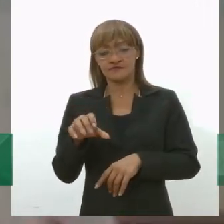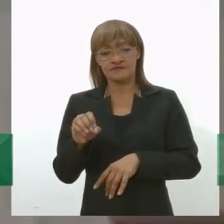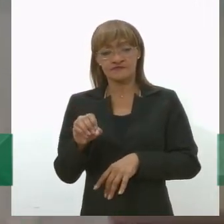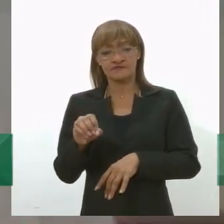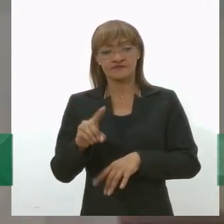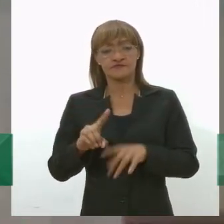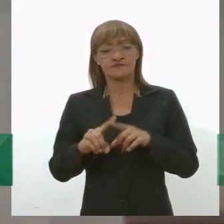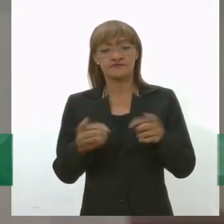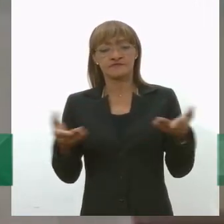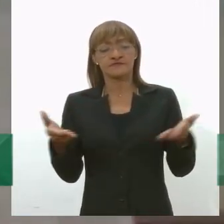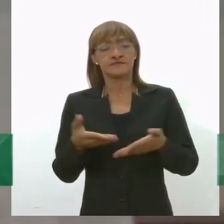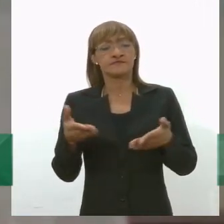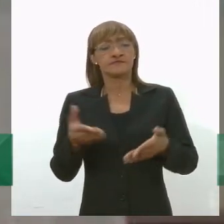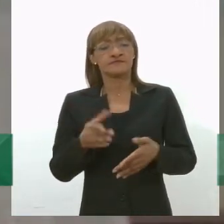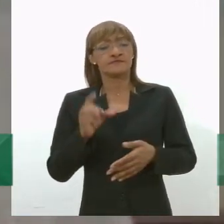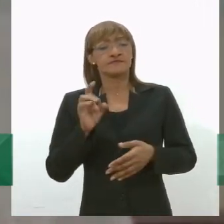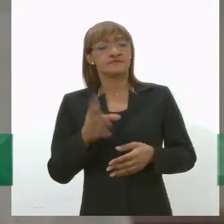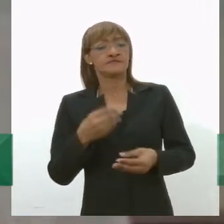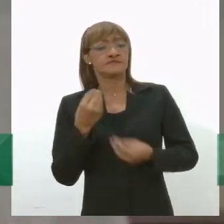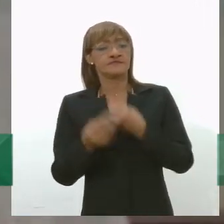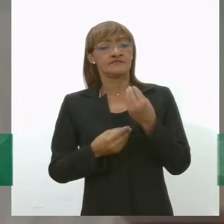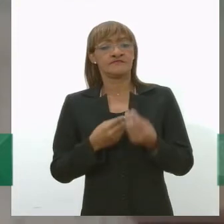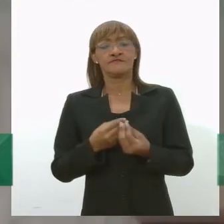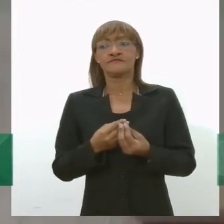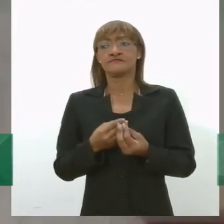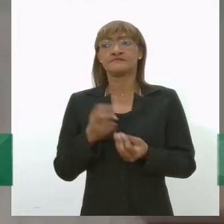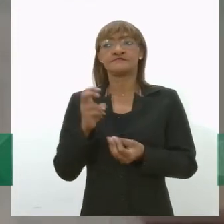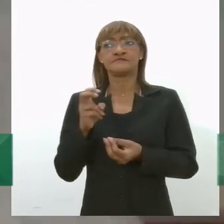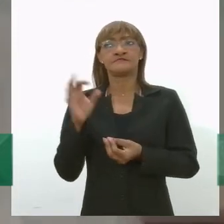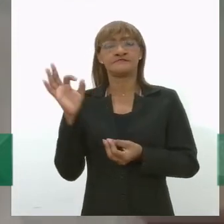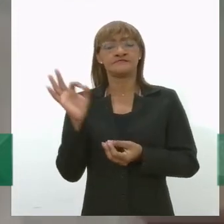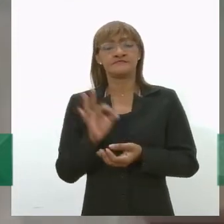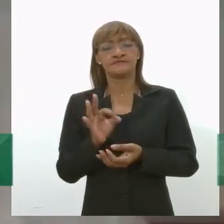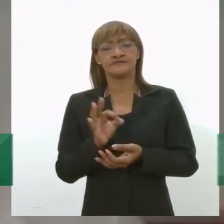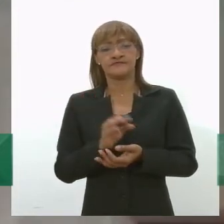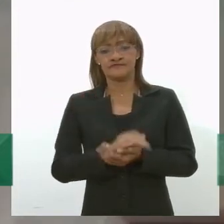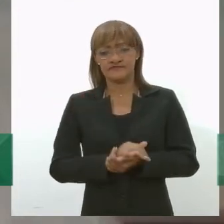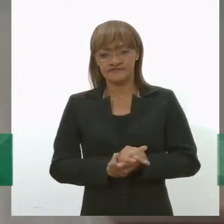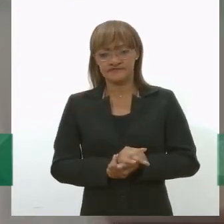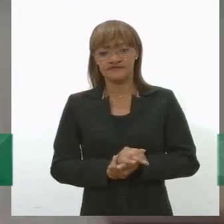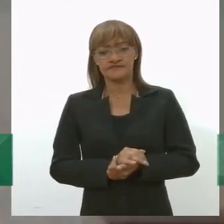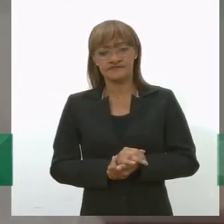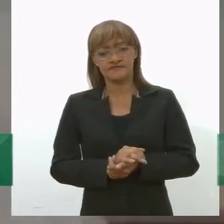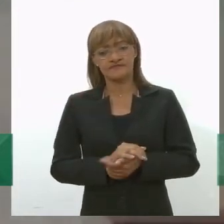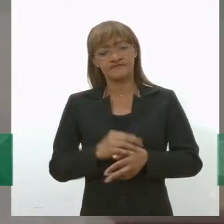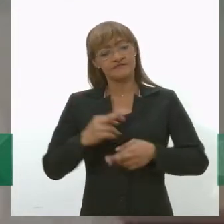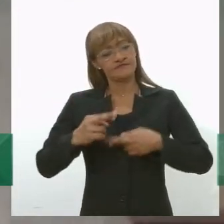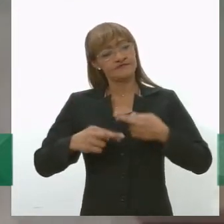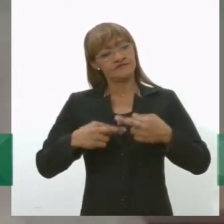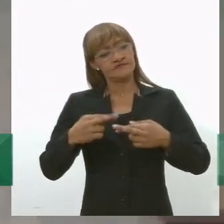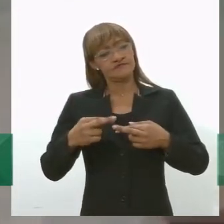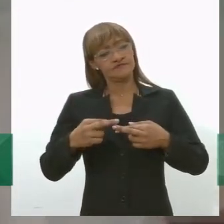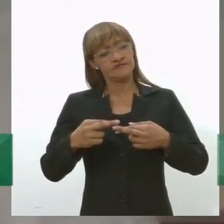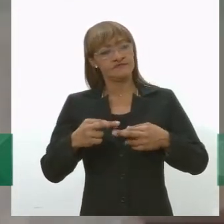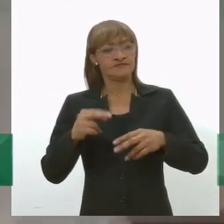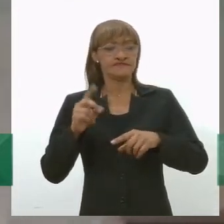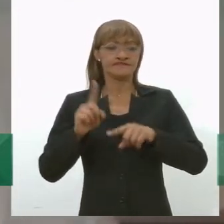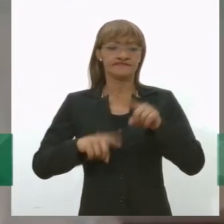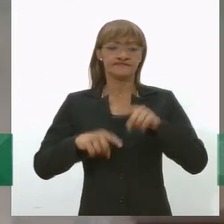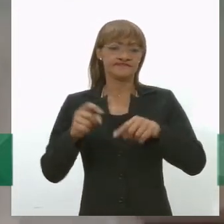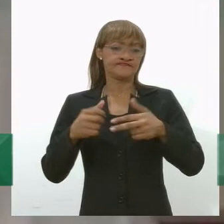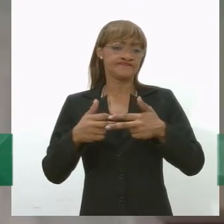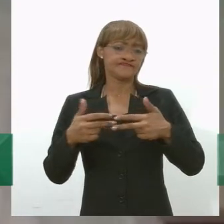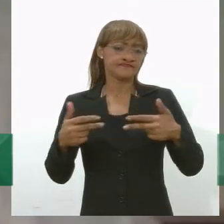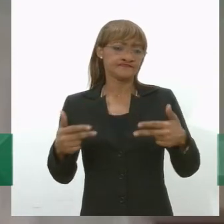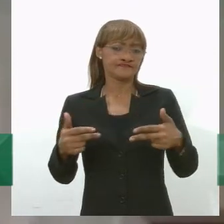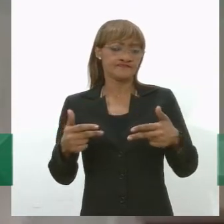lidar com a escala de 5% desses resíduos sendo levados para a reciclagem desses materiais não orgânicos. Fora isso, a